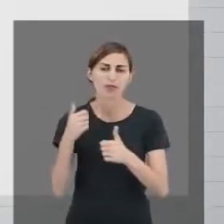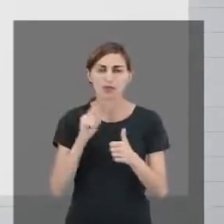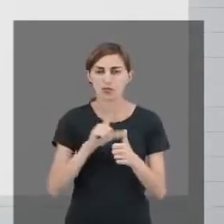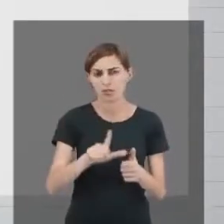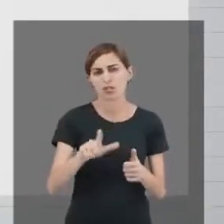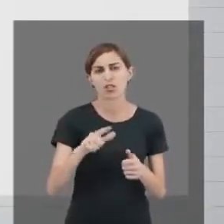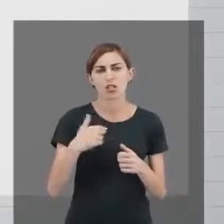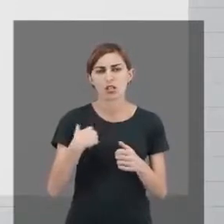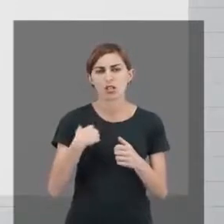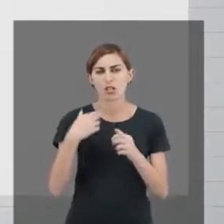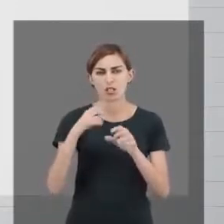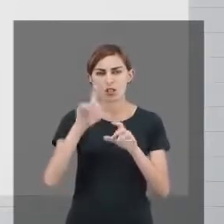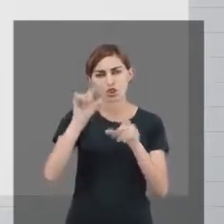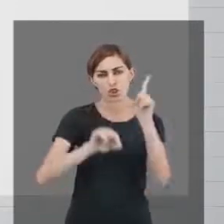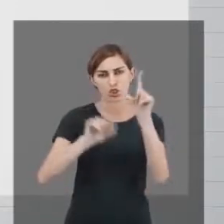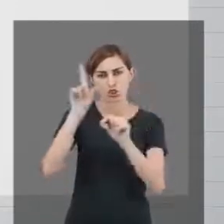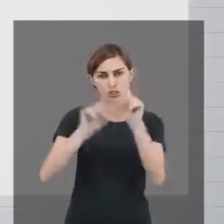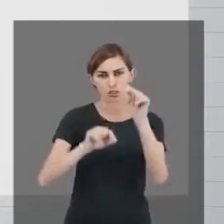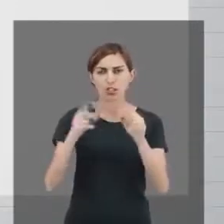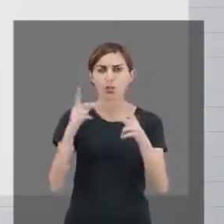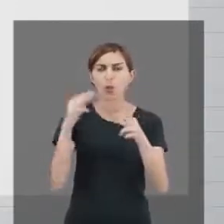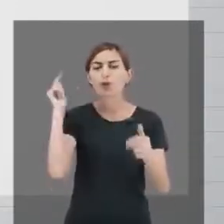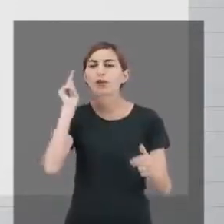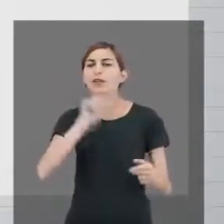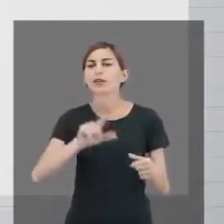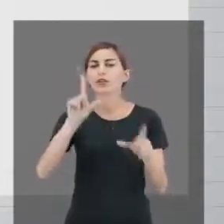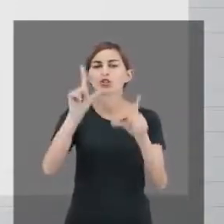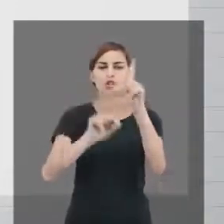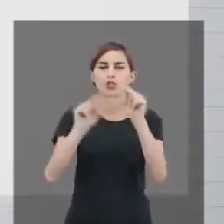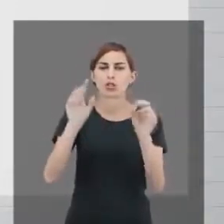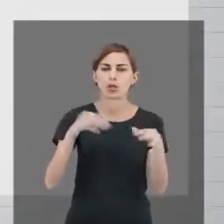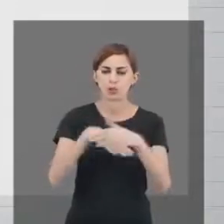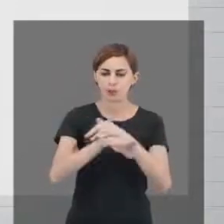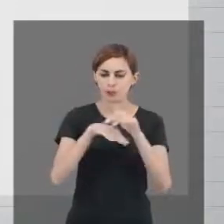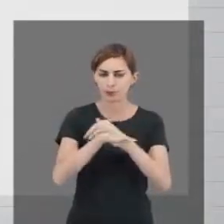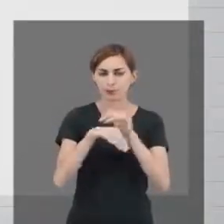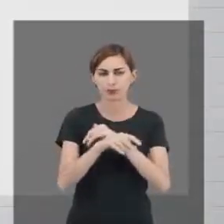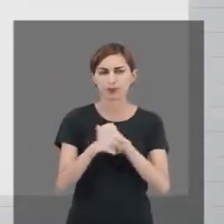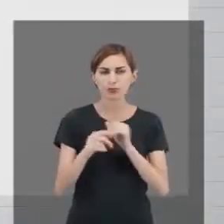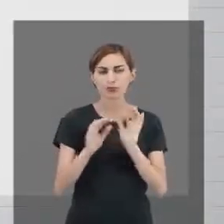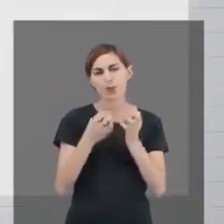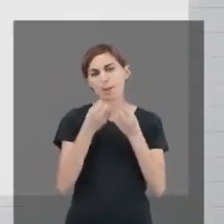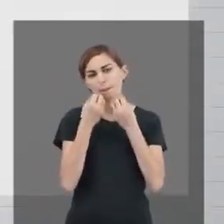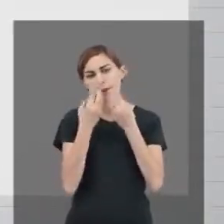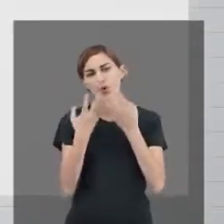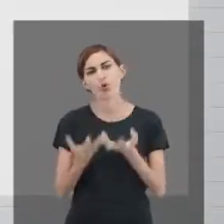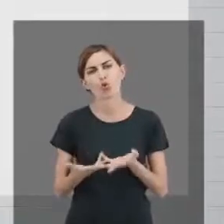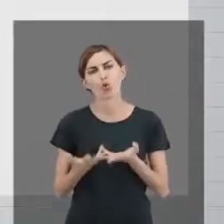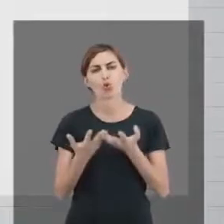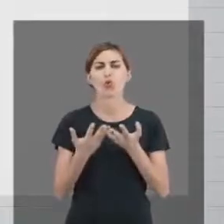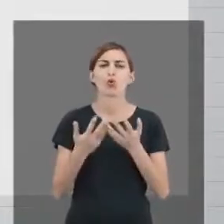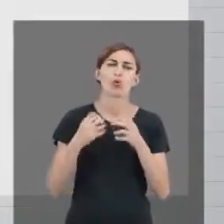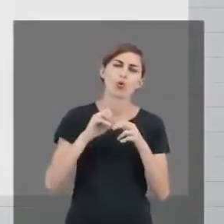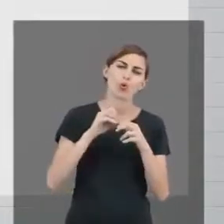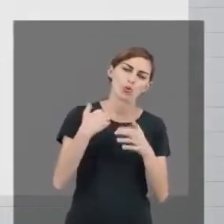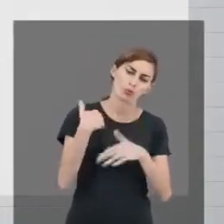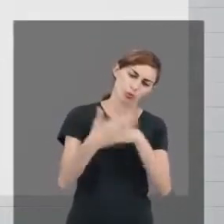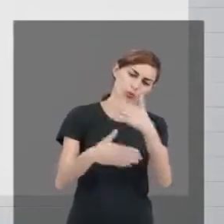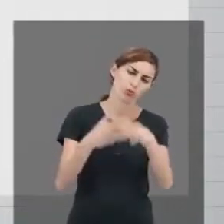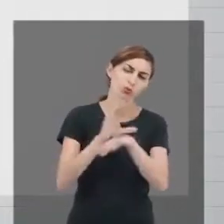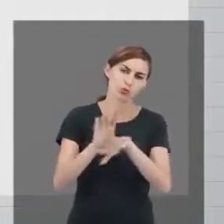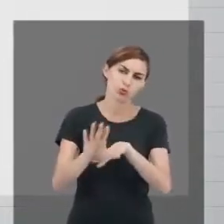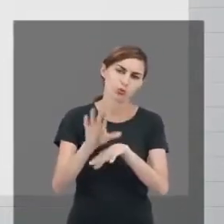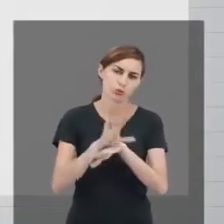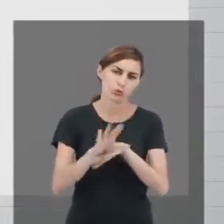recebe uma estrela que acumulada pode lhe render alguns benefícios ao longo do